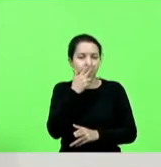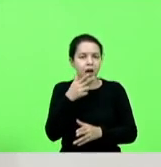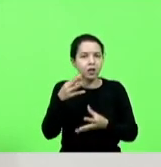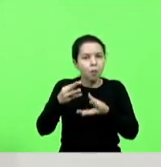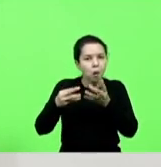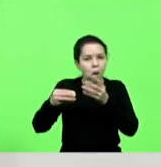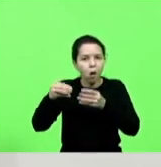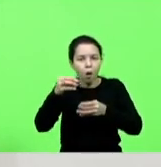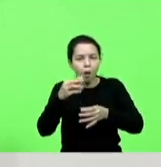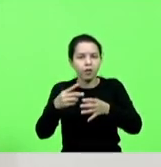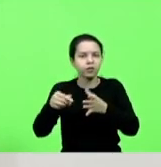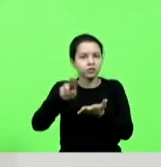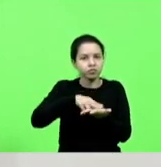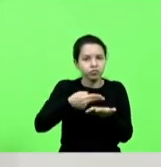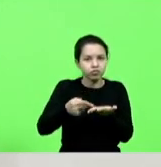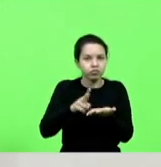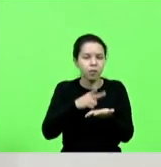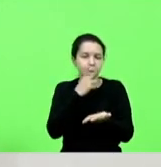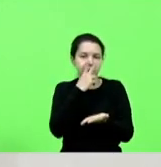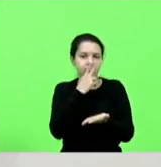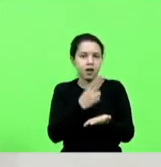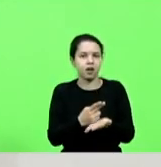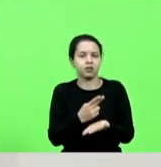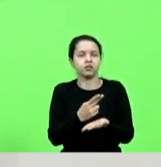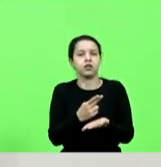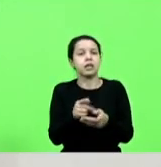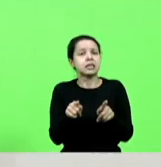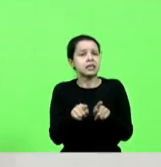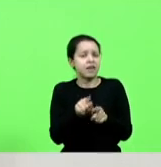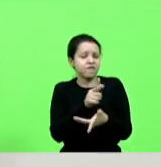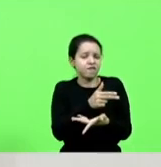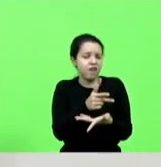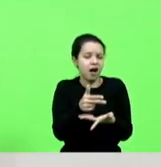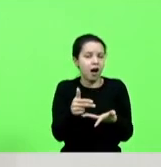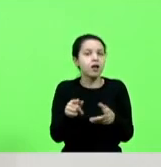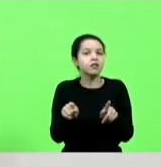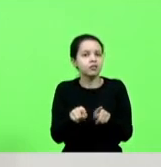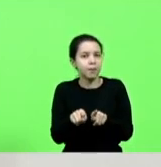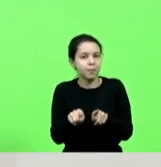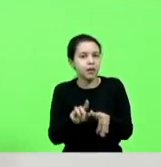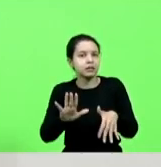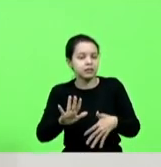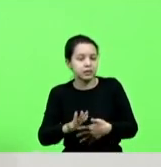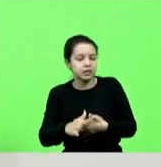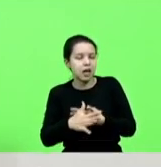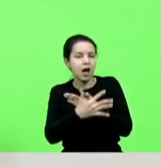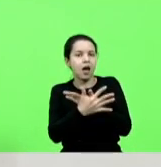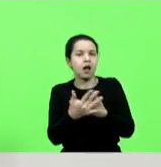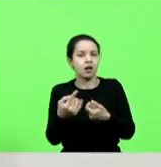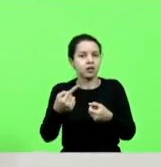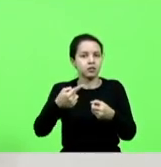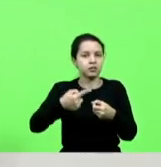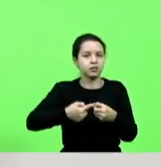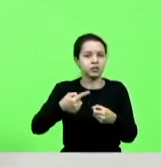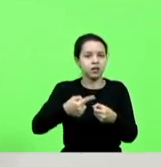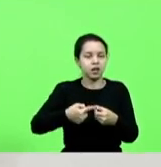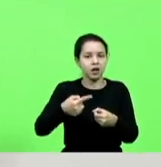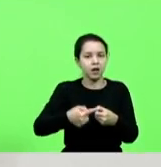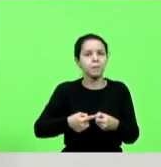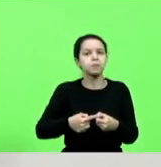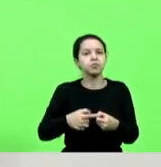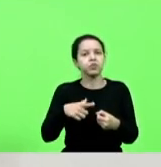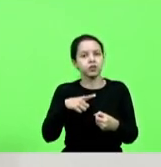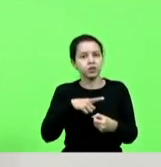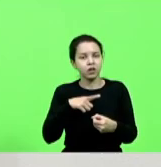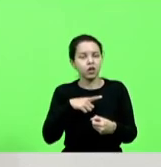tem uma série de variedades teve um produtor de Seara que eu tive oportunidade de conhecer que botou